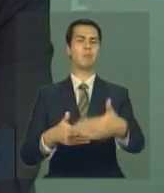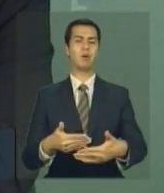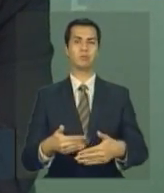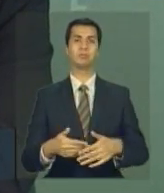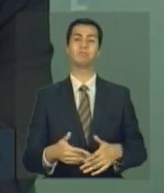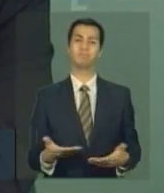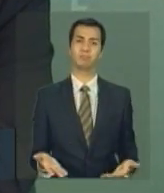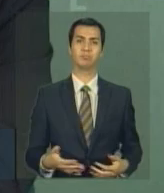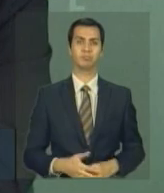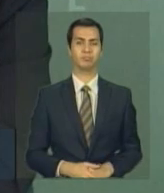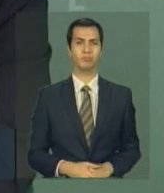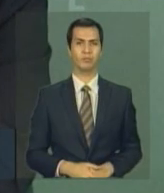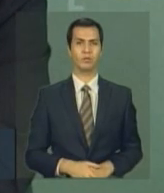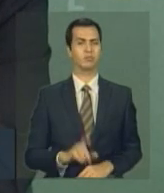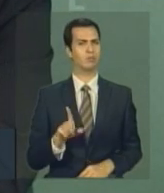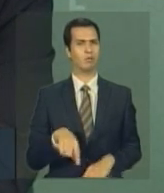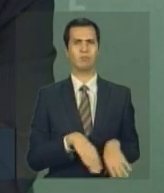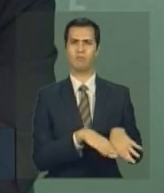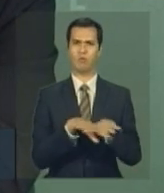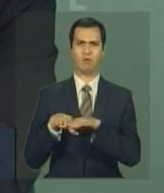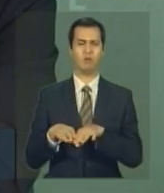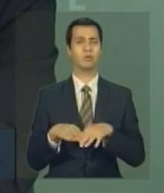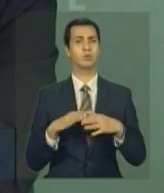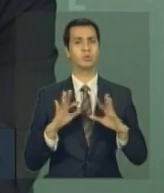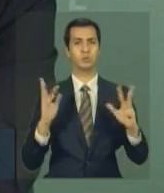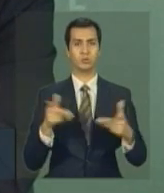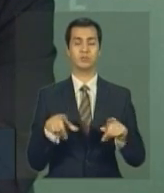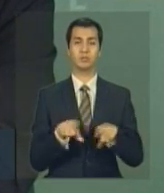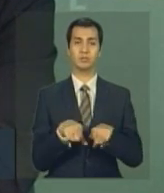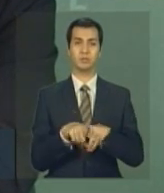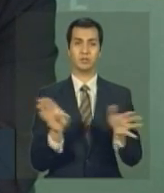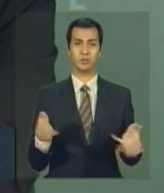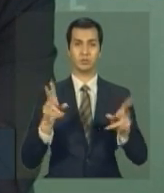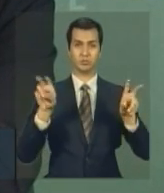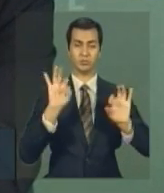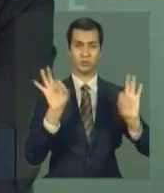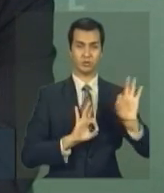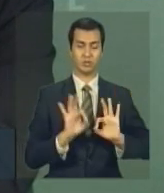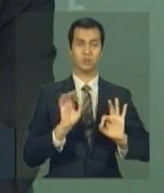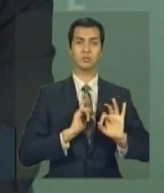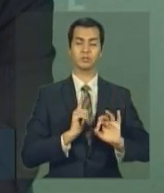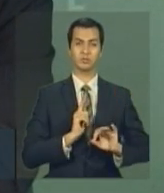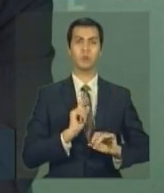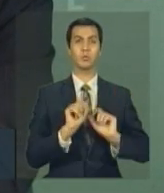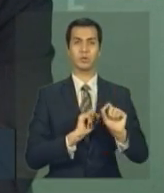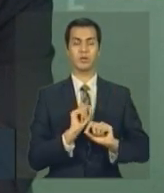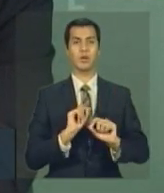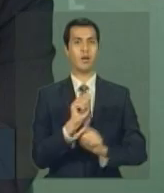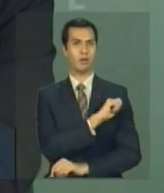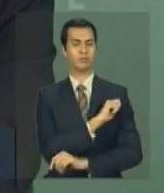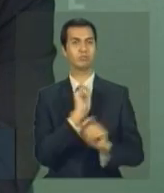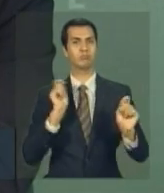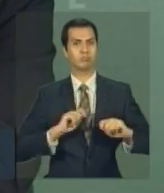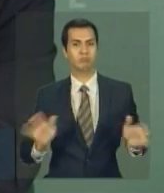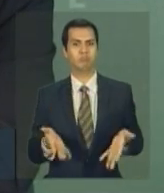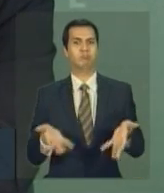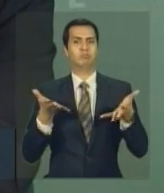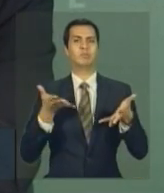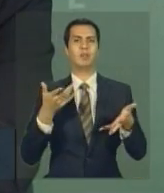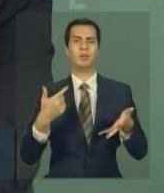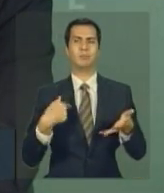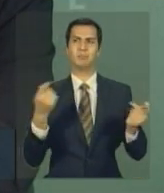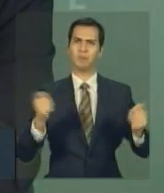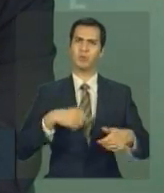E o fato de existir o Ciências Sem Fronteiras vai motivar os alunos, tanto para o Enem, a ter um bom desempenho no Enem, como